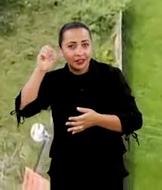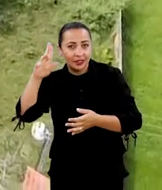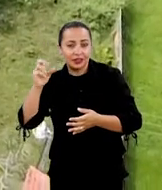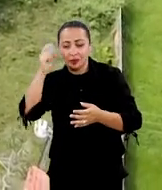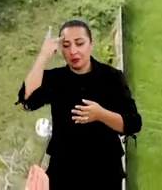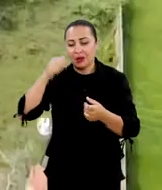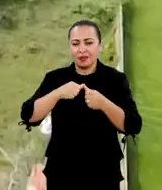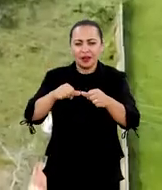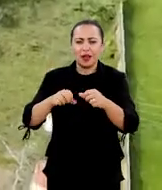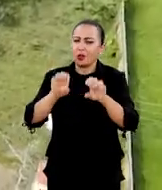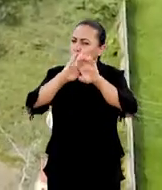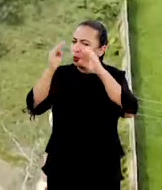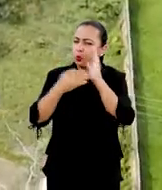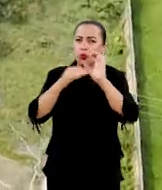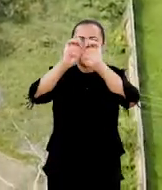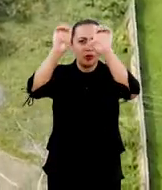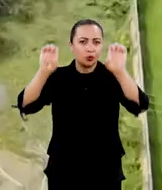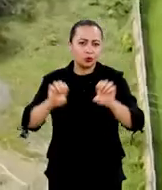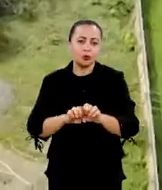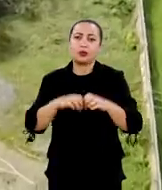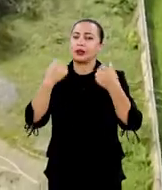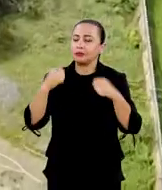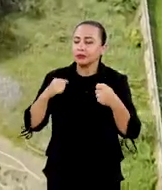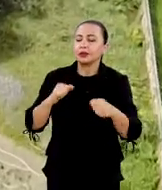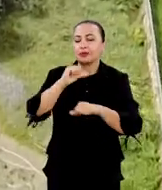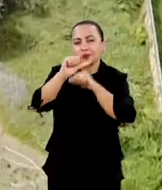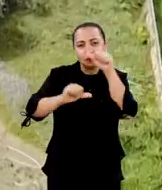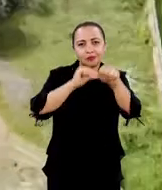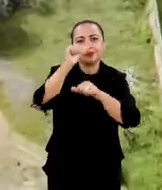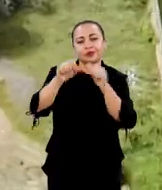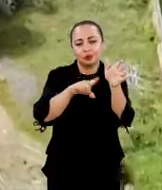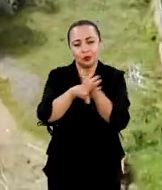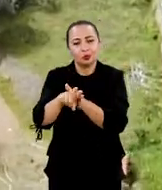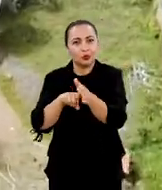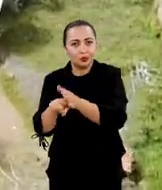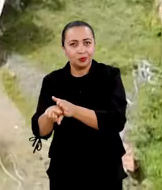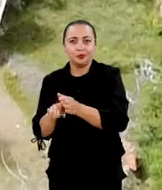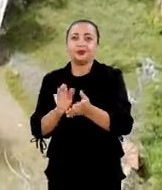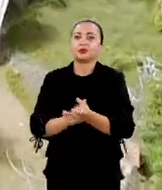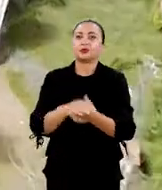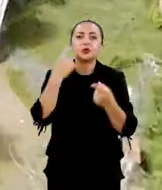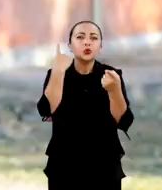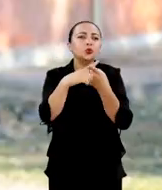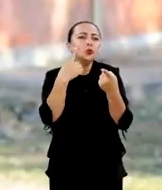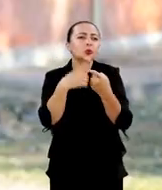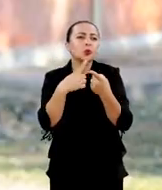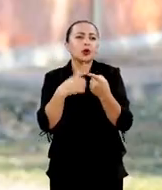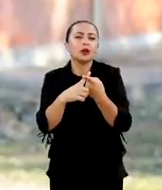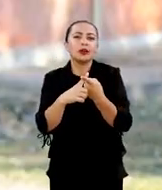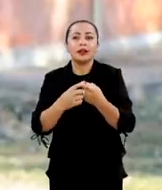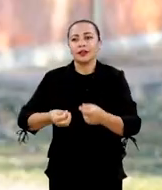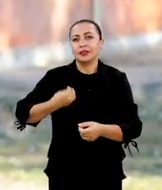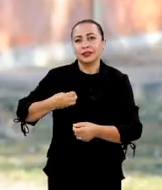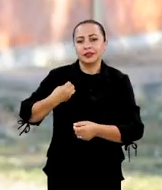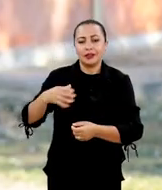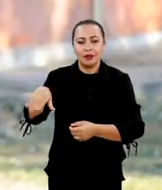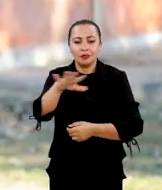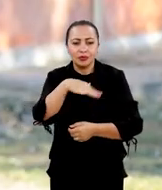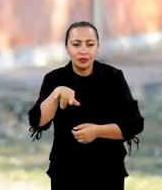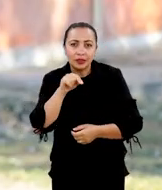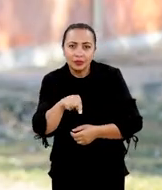para instalarmos toda a infraestrutura necessária para desenvolvermos pesquisa. O porquê de